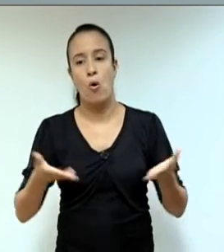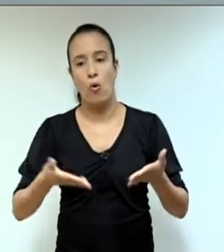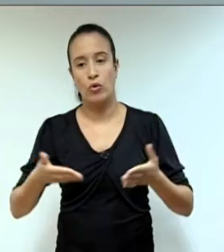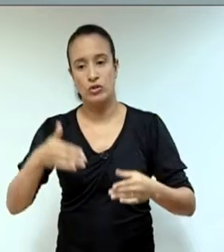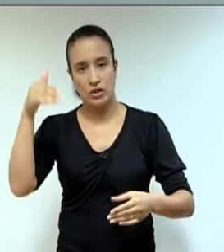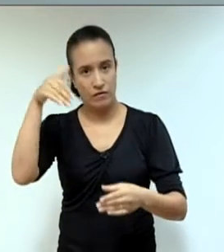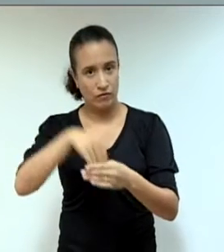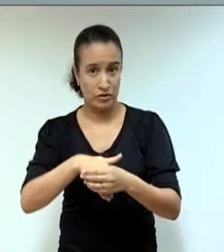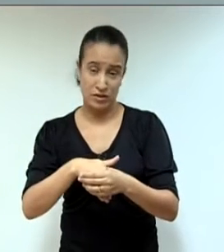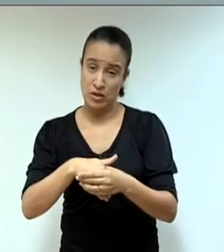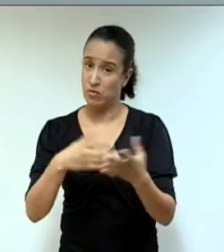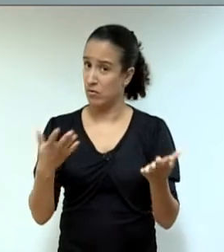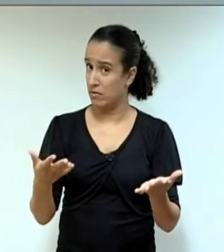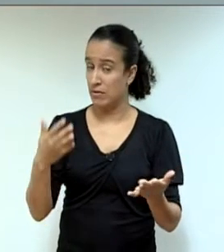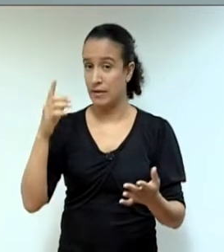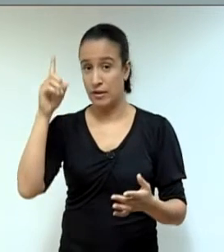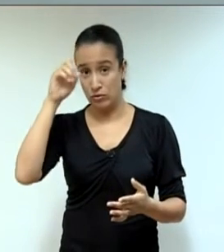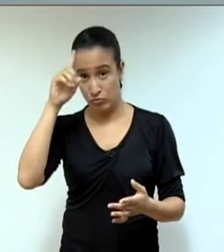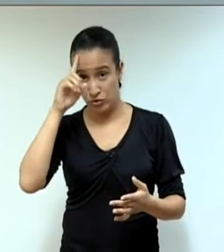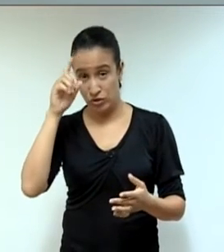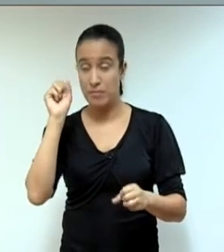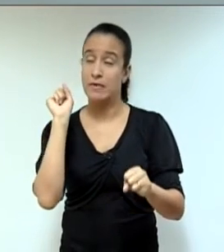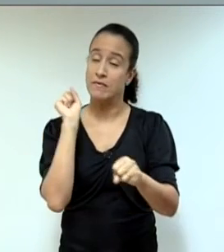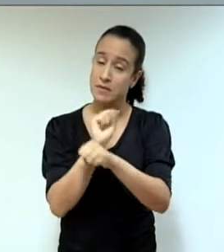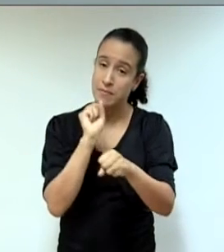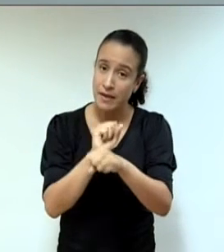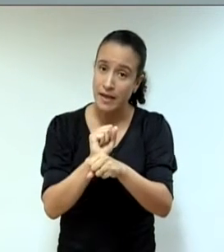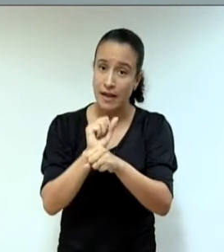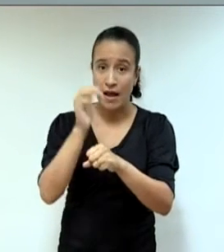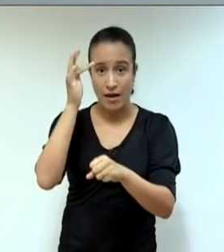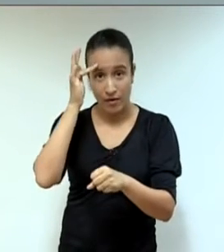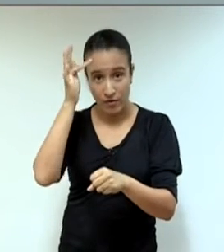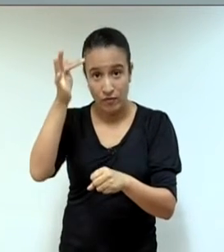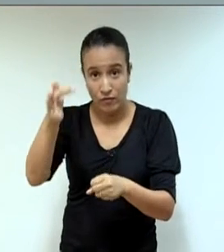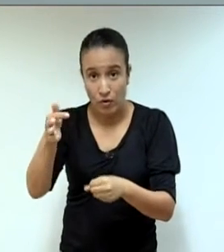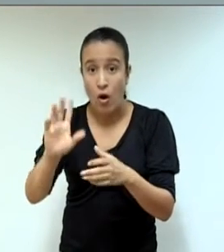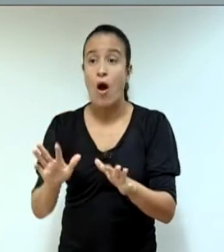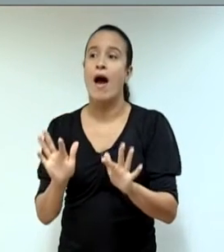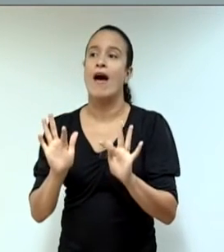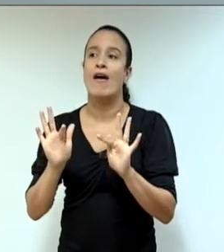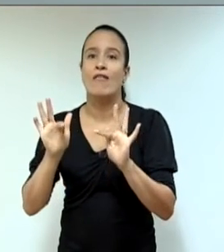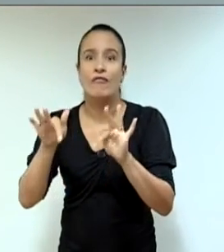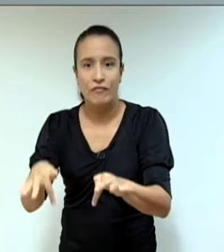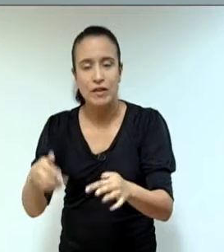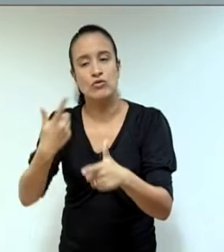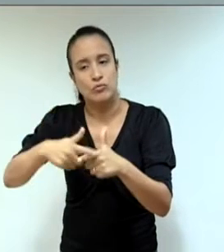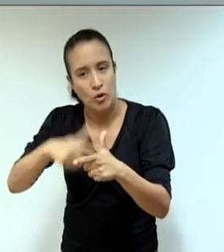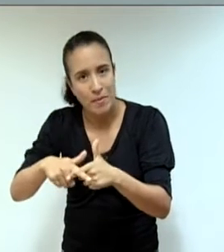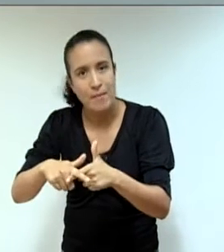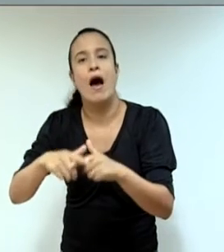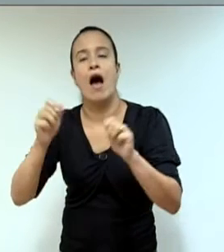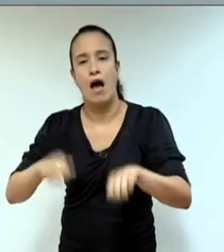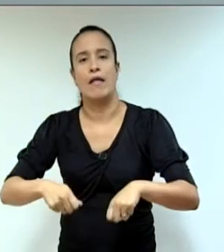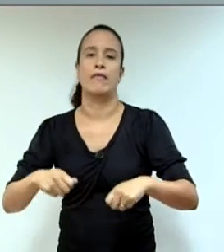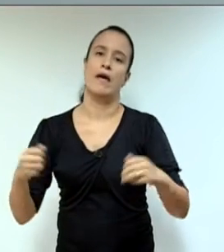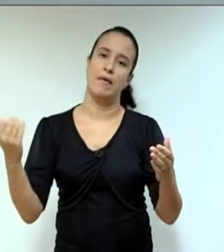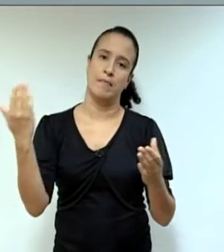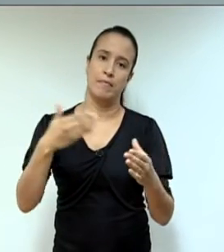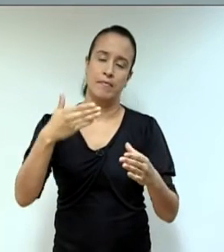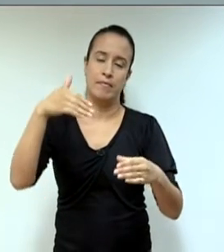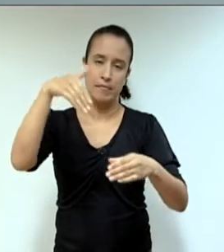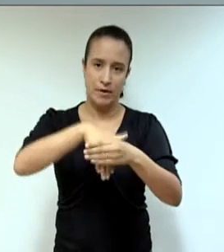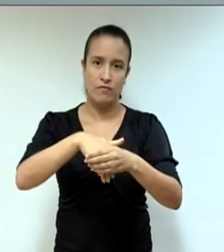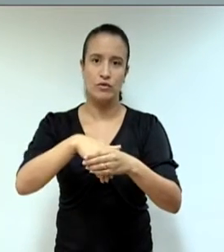deveria aguardar para ser votado após sanar as questões relacionadas à Procuradoria, que pode ser feita por emenda